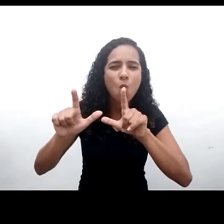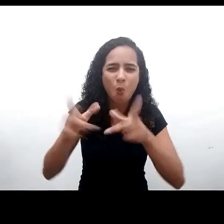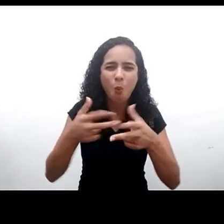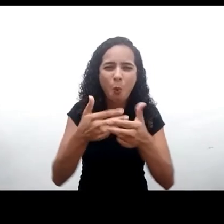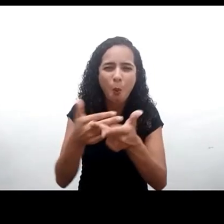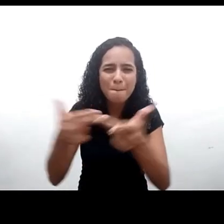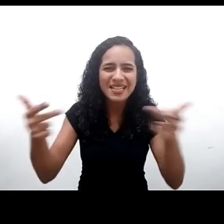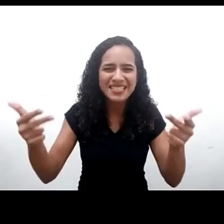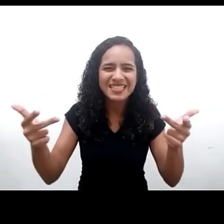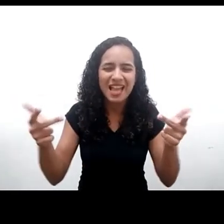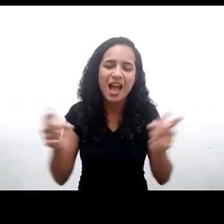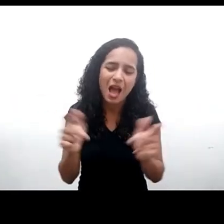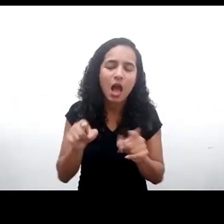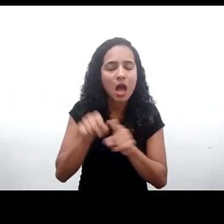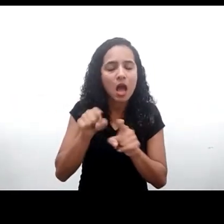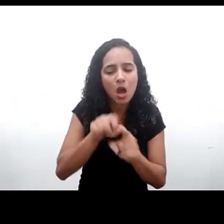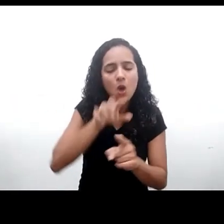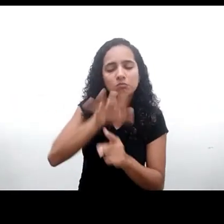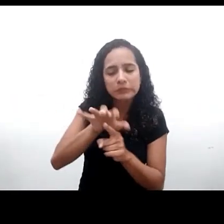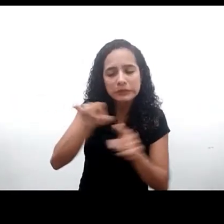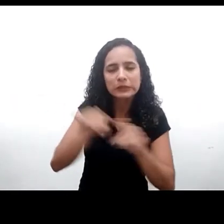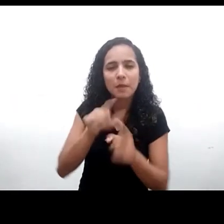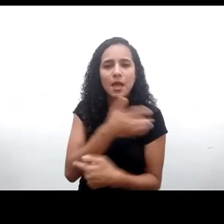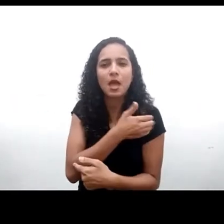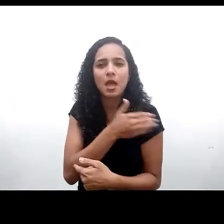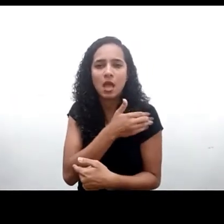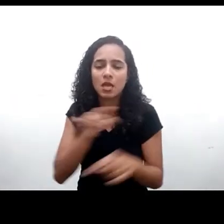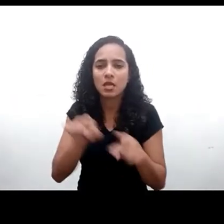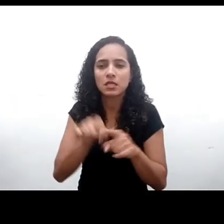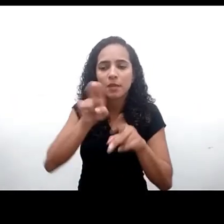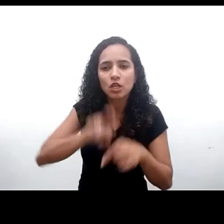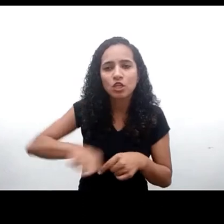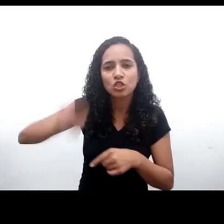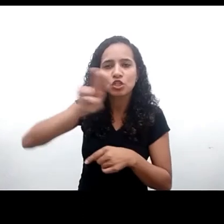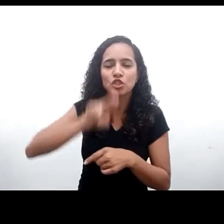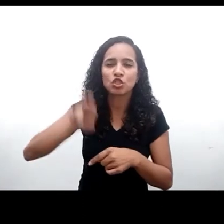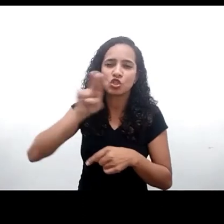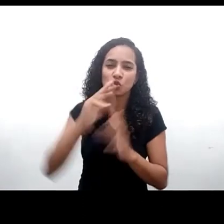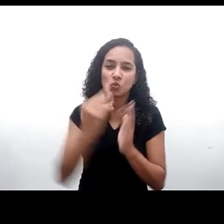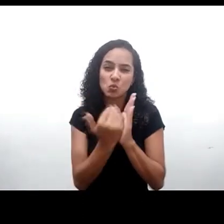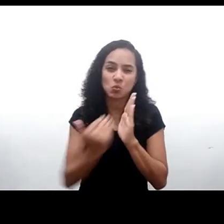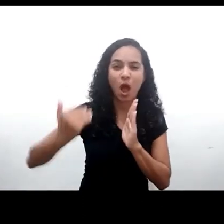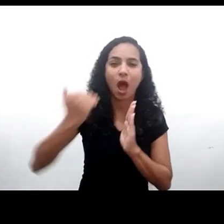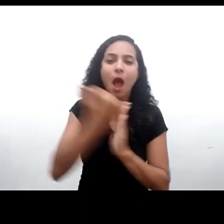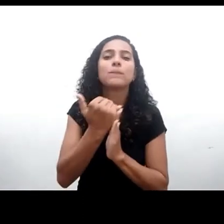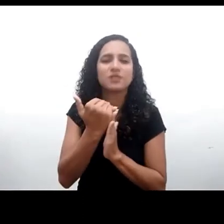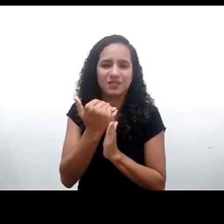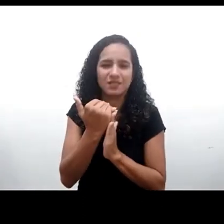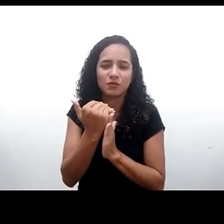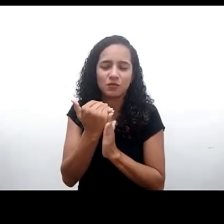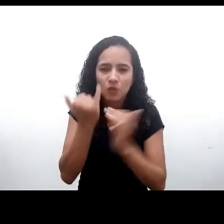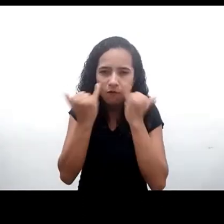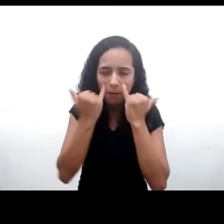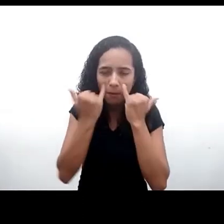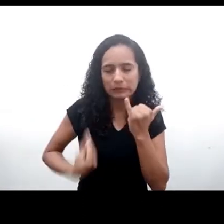consequências de discriminação e de uso abusivo e excessivo que esses dados podem ter então essa agenda que se